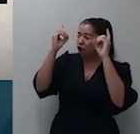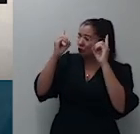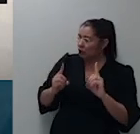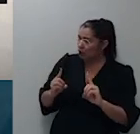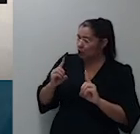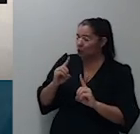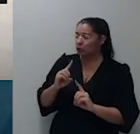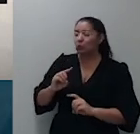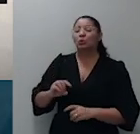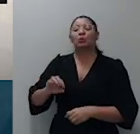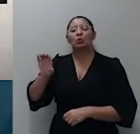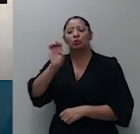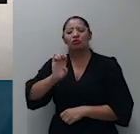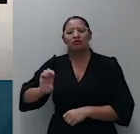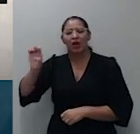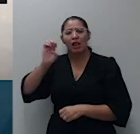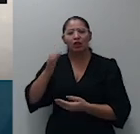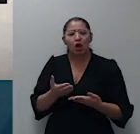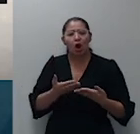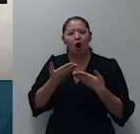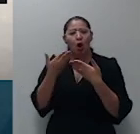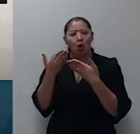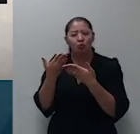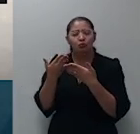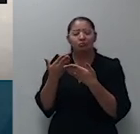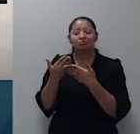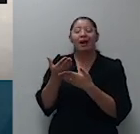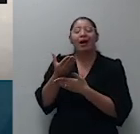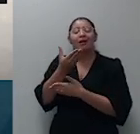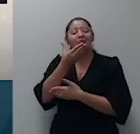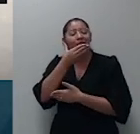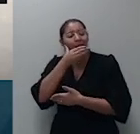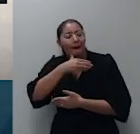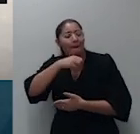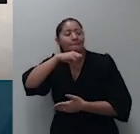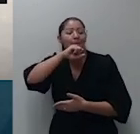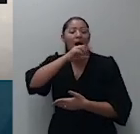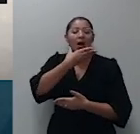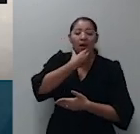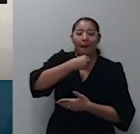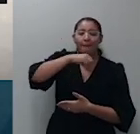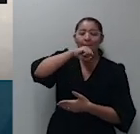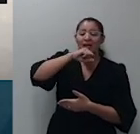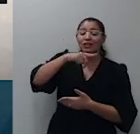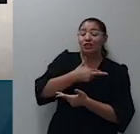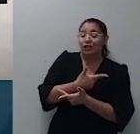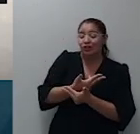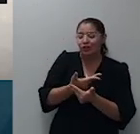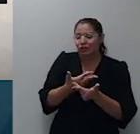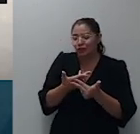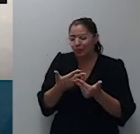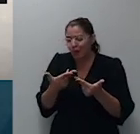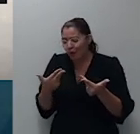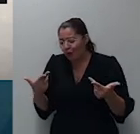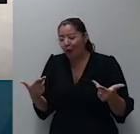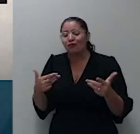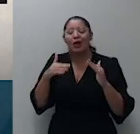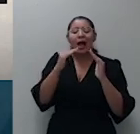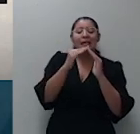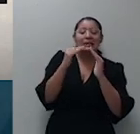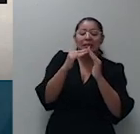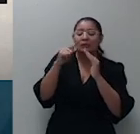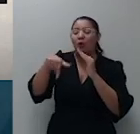representem seus filhos menores em relação às pessoas e ao patrimônio destes desde que não sejam emancipados